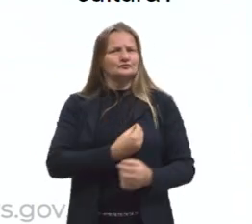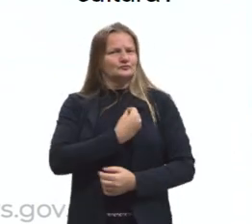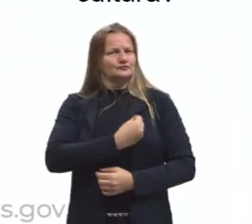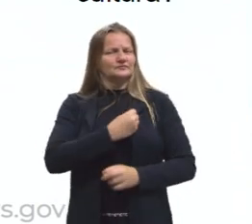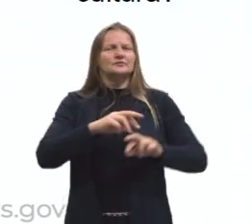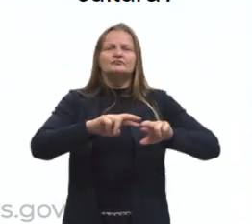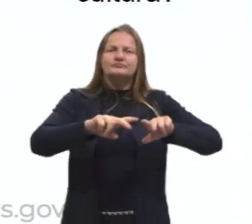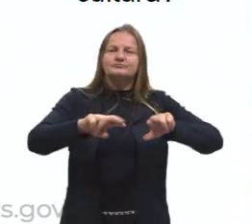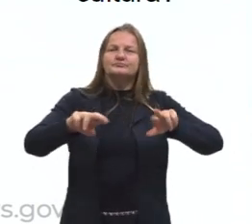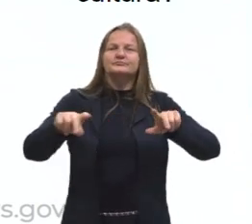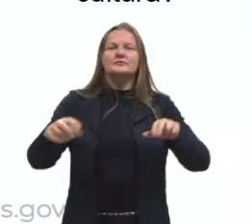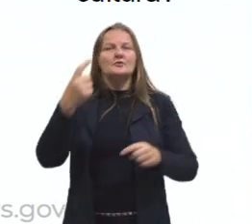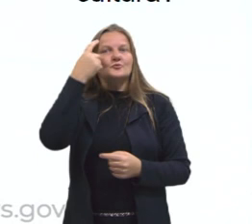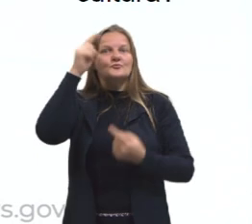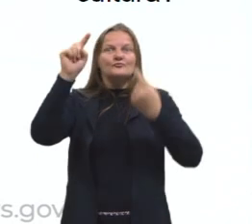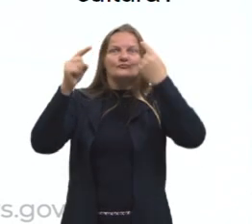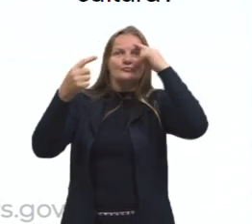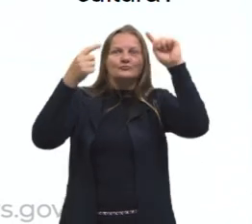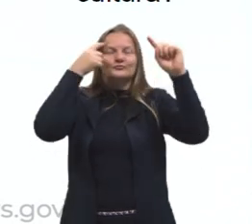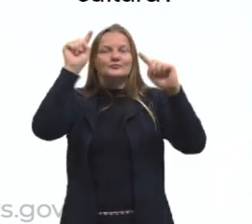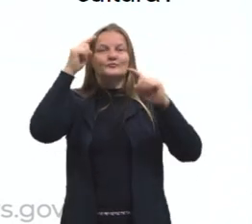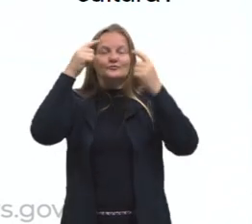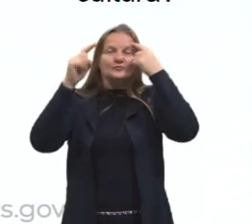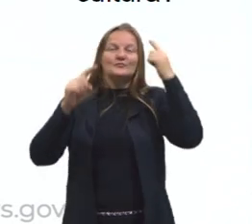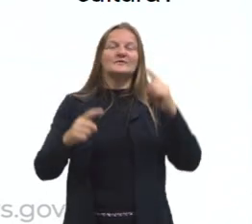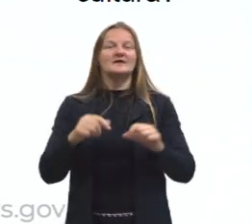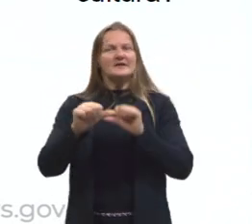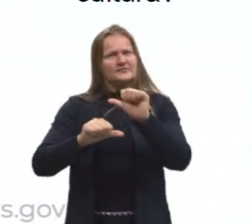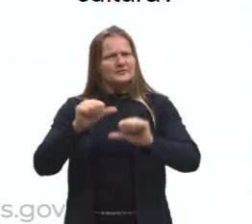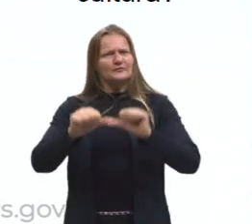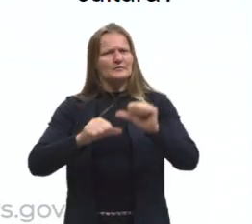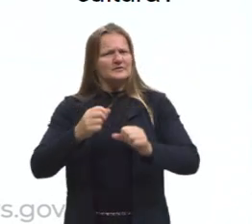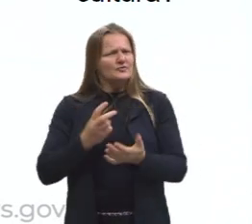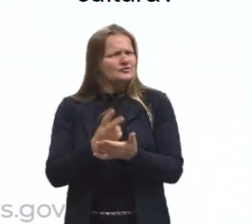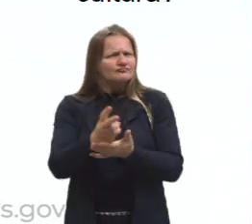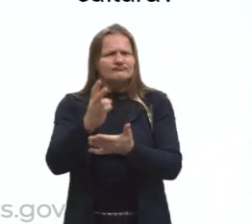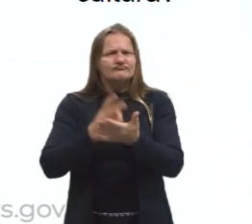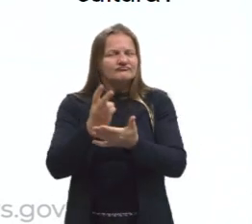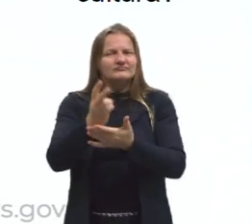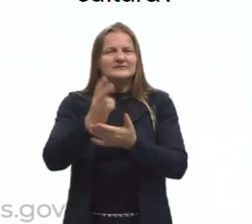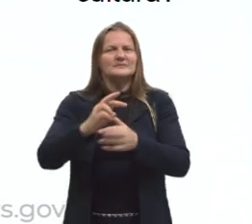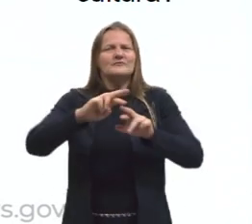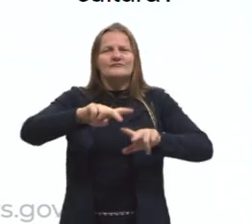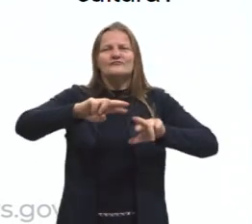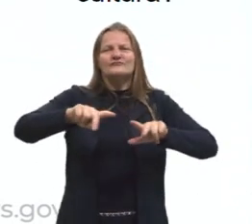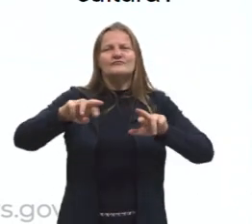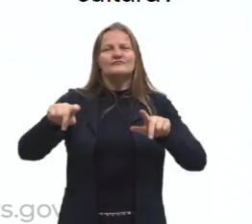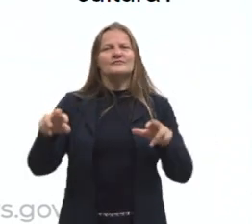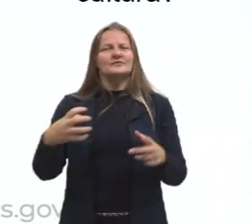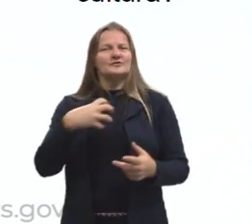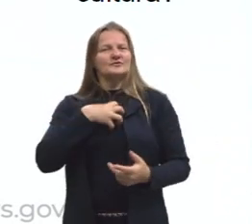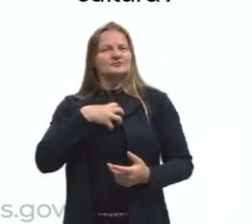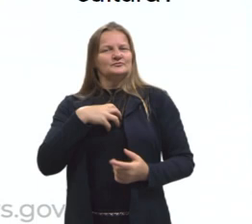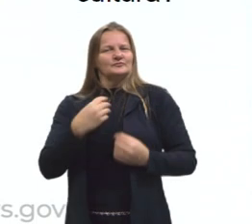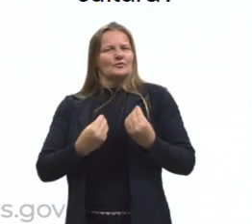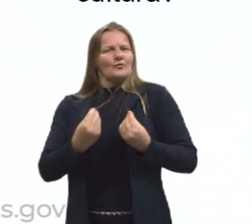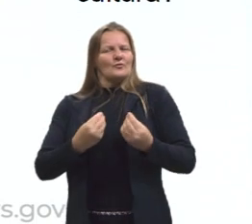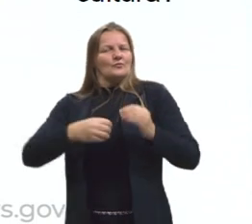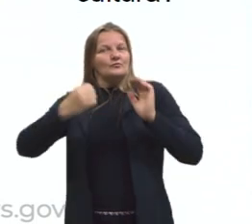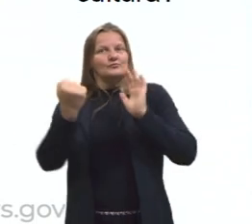de criatividade à flor da pele, de transformações contínuas, dos mais variados sentimentos e